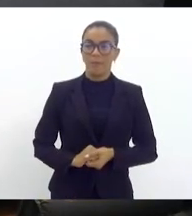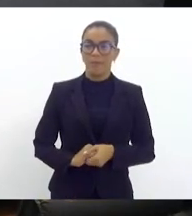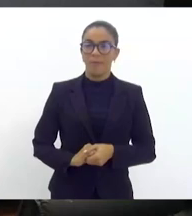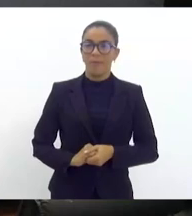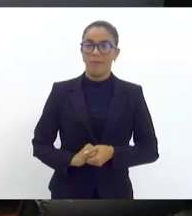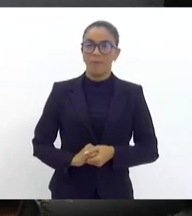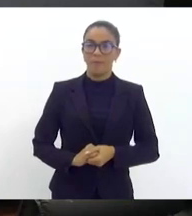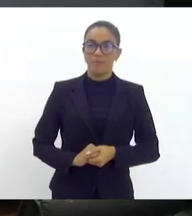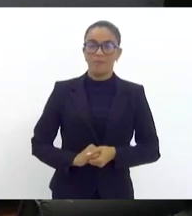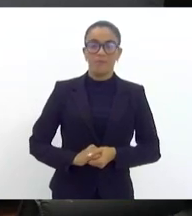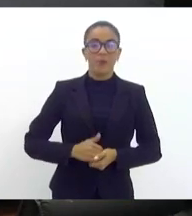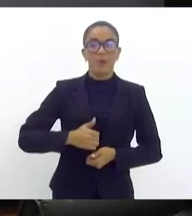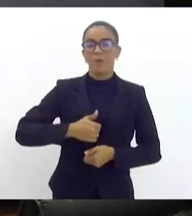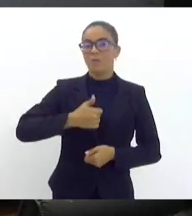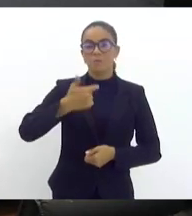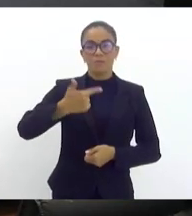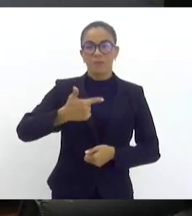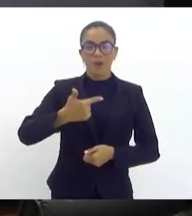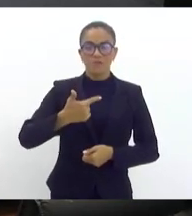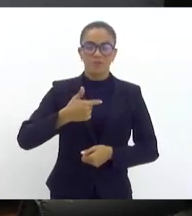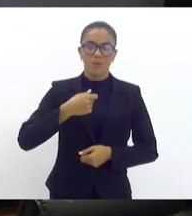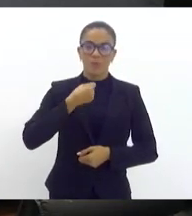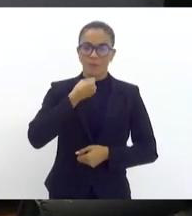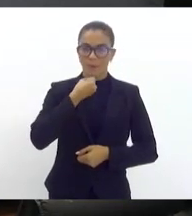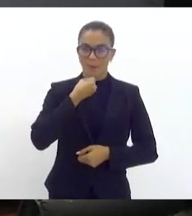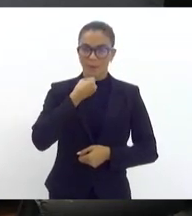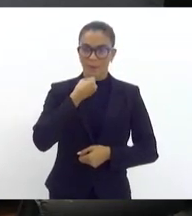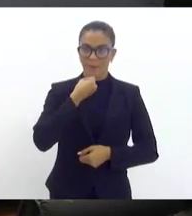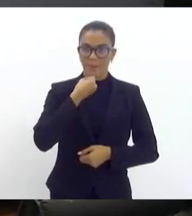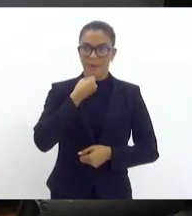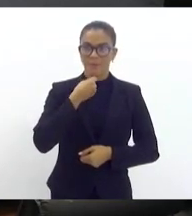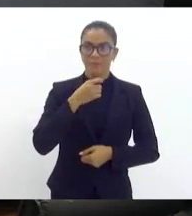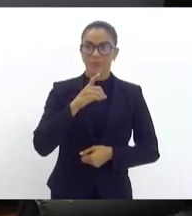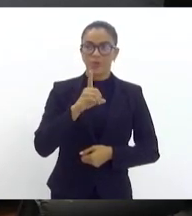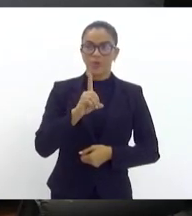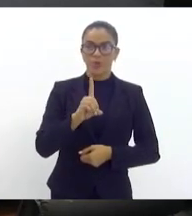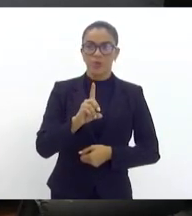Próximo orador inscrito, deputado Douglas Ruas.